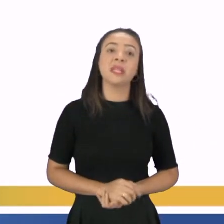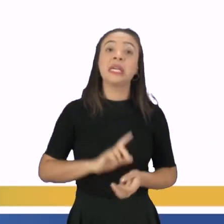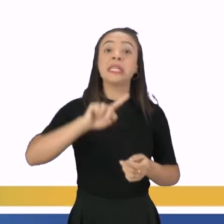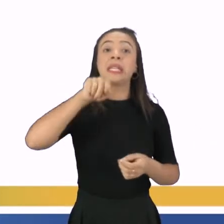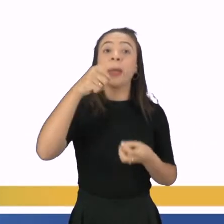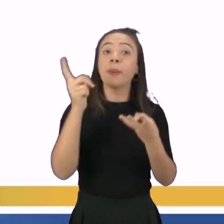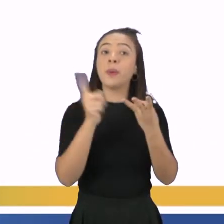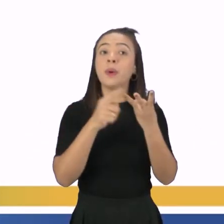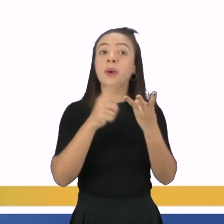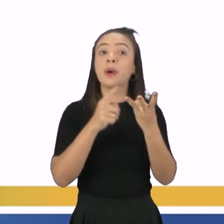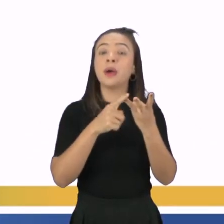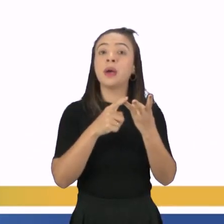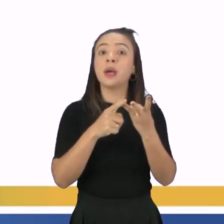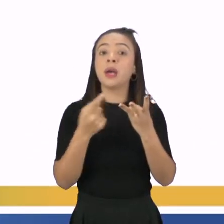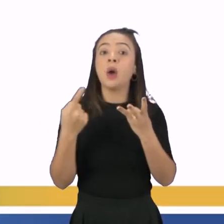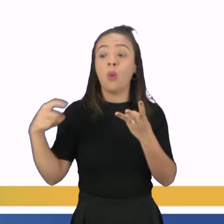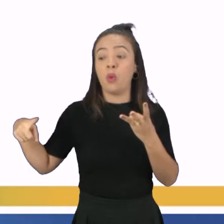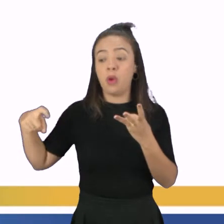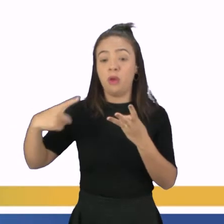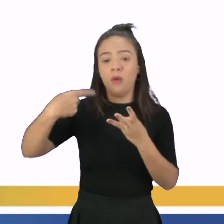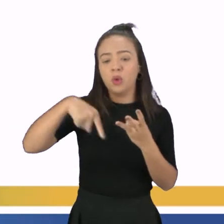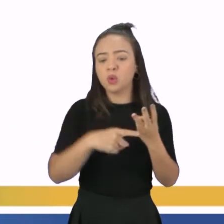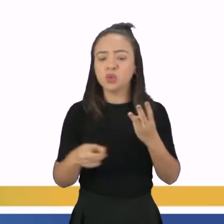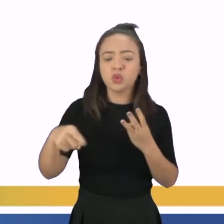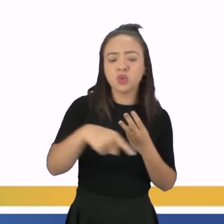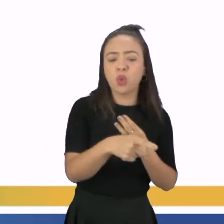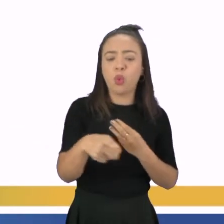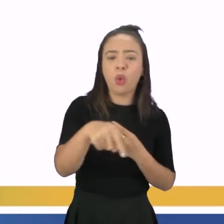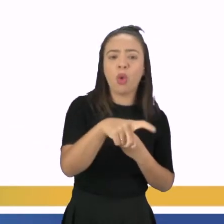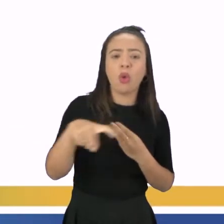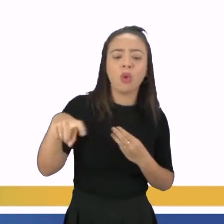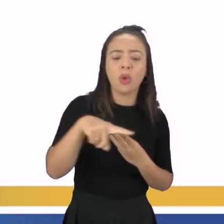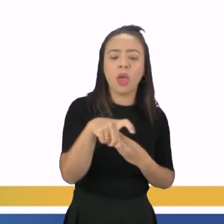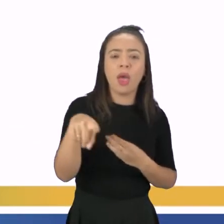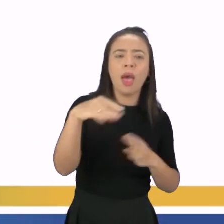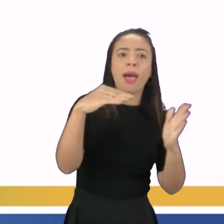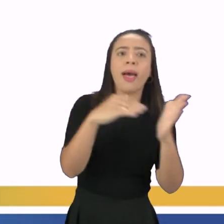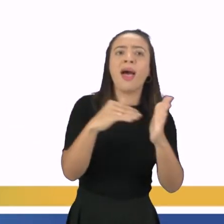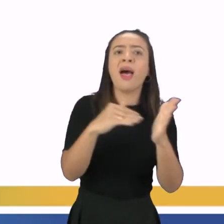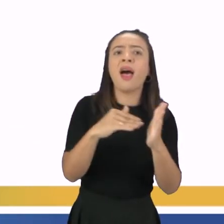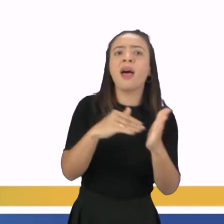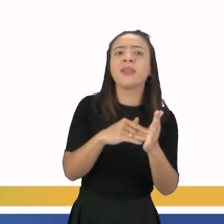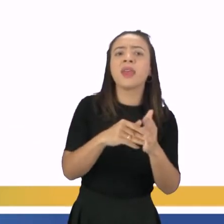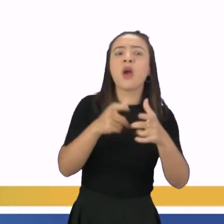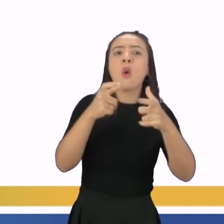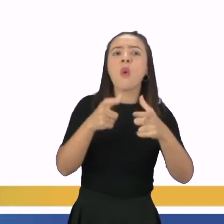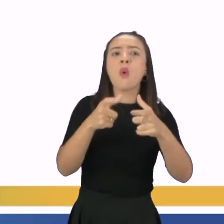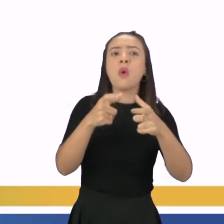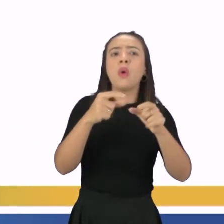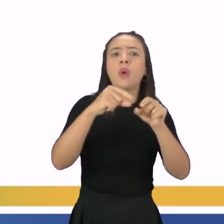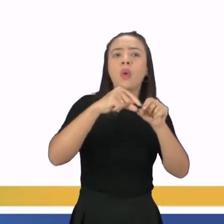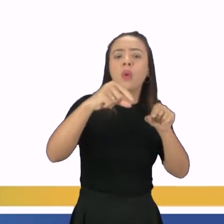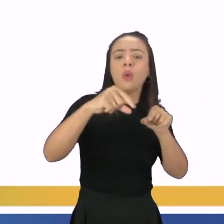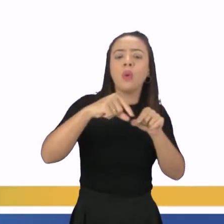epidídimos Depois, ele é levado, né? Até o restante do sistema reprodutor pelos canais